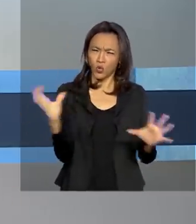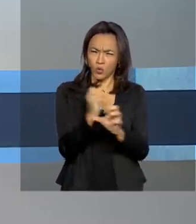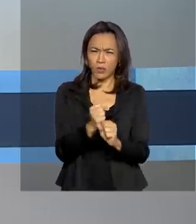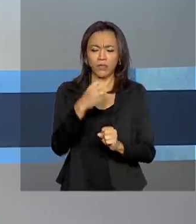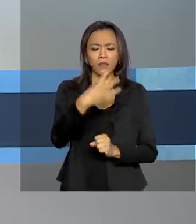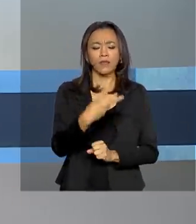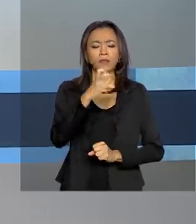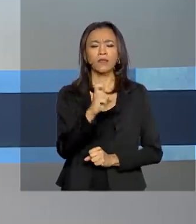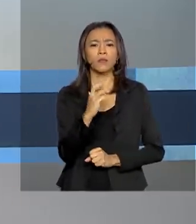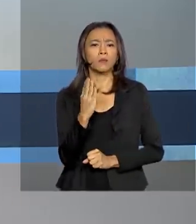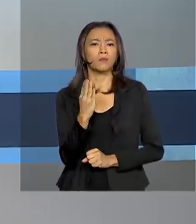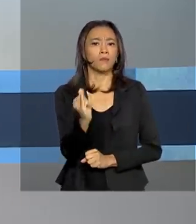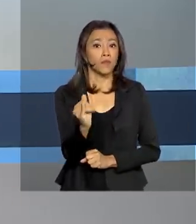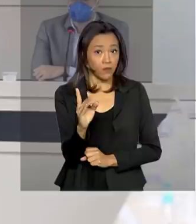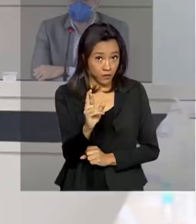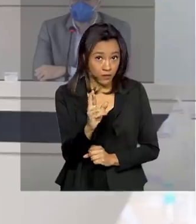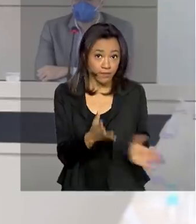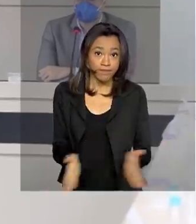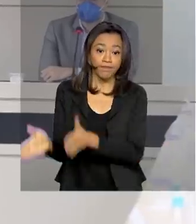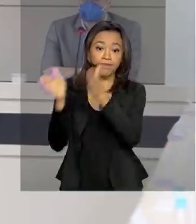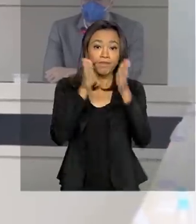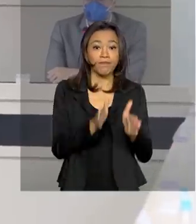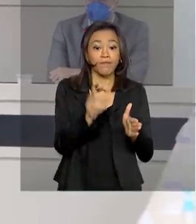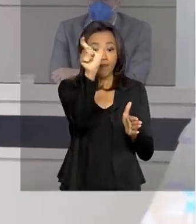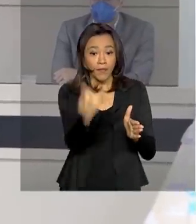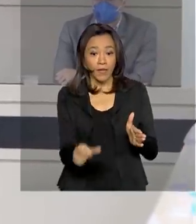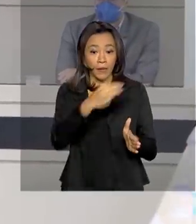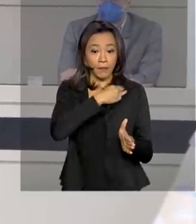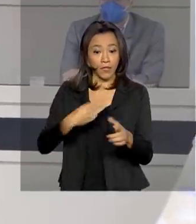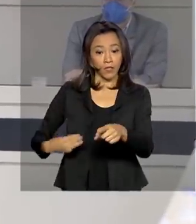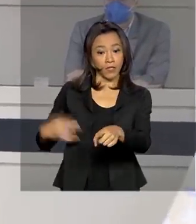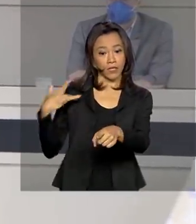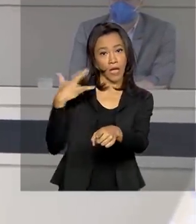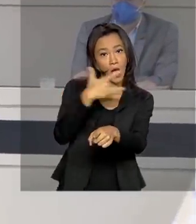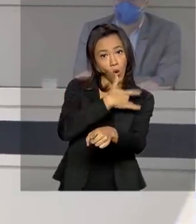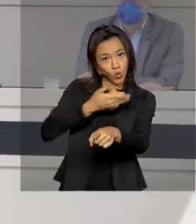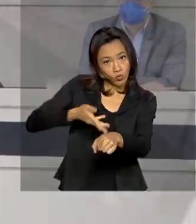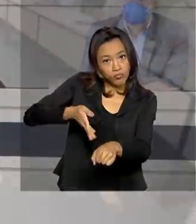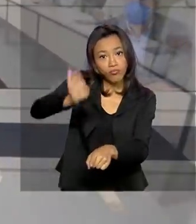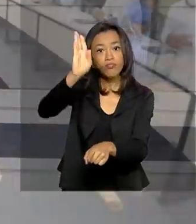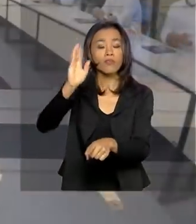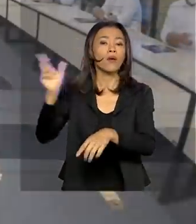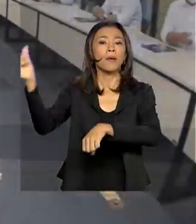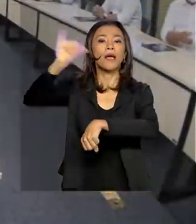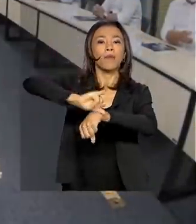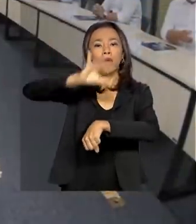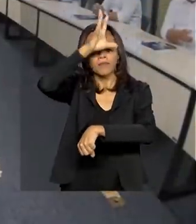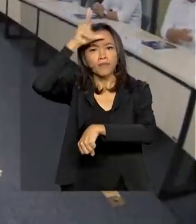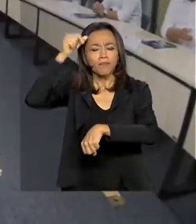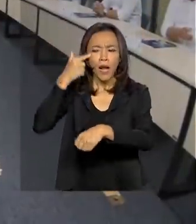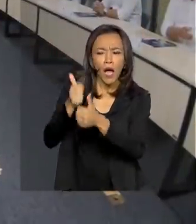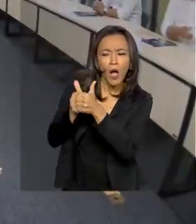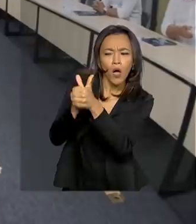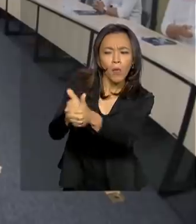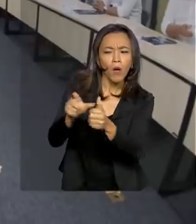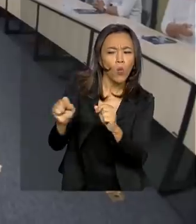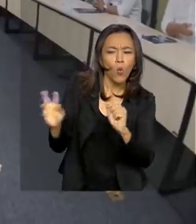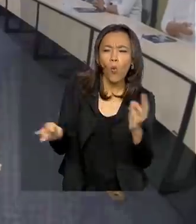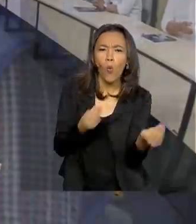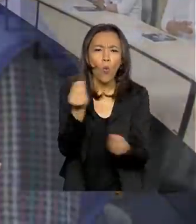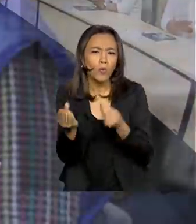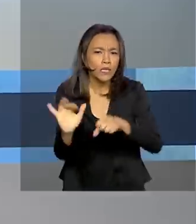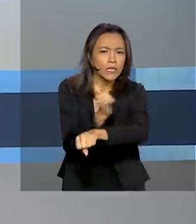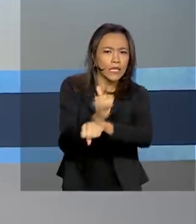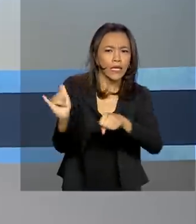bilhões de reais. Ministro da Saúde está em Manaus para acompanhar de perto as ações de combate ao coronavírus no